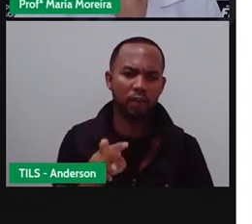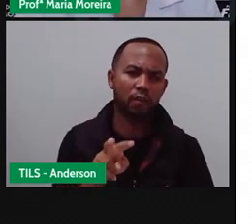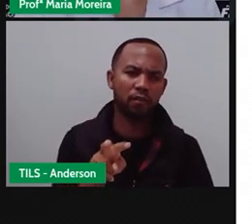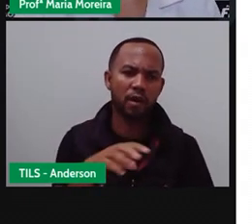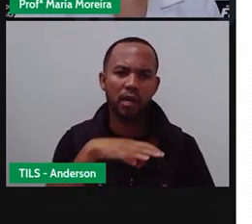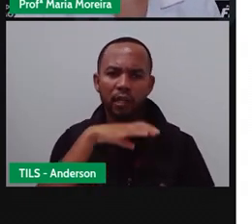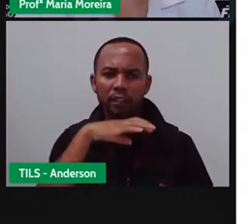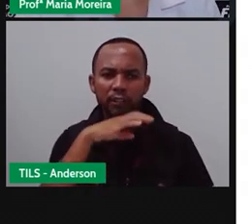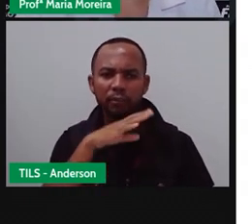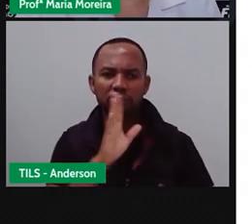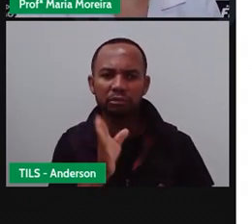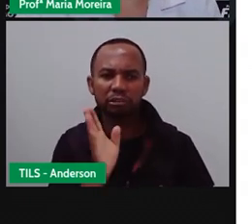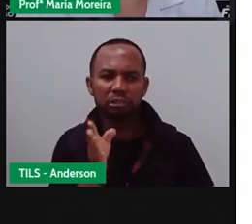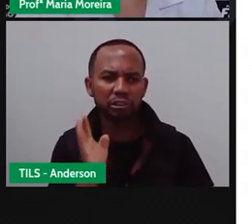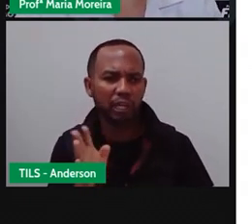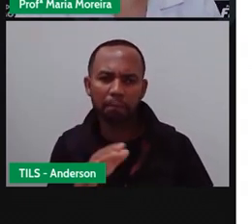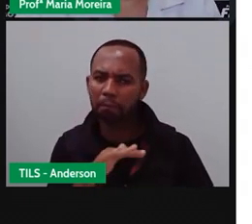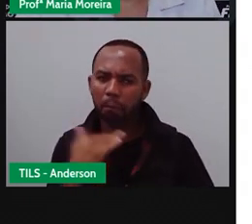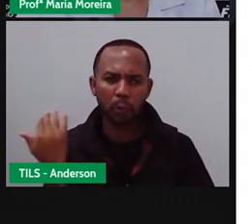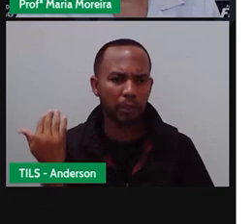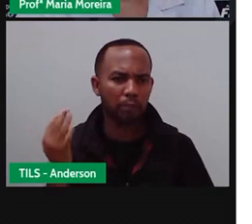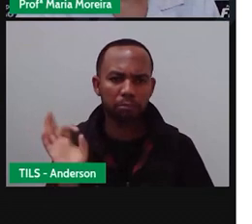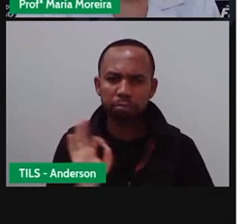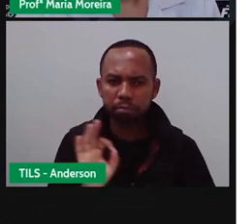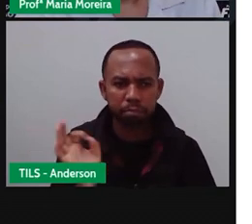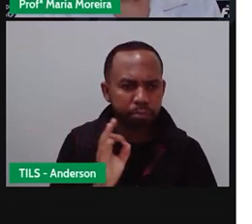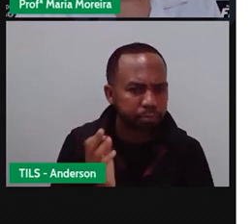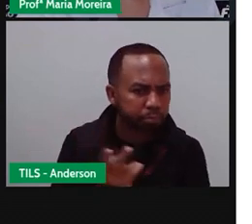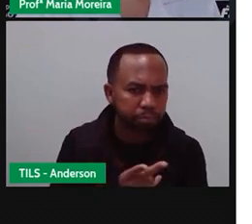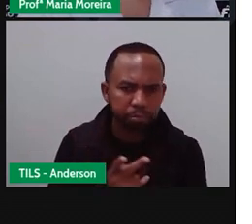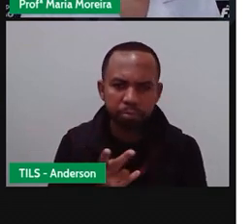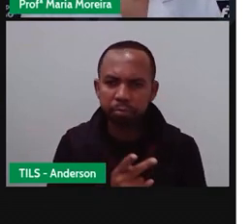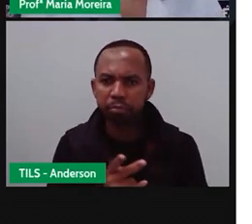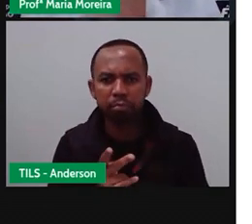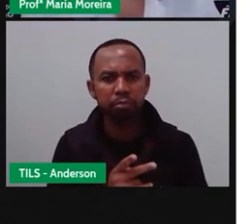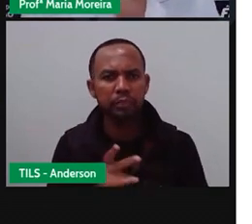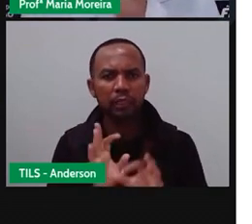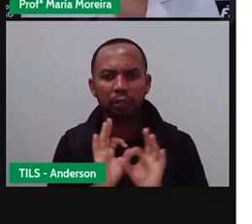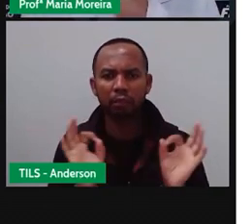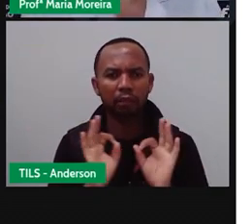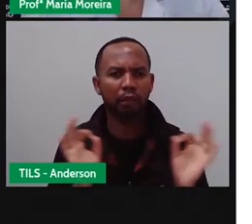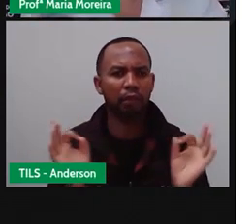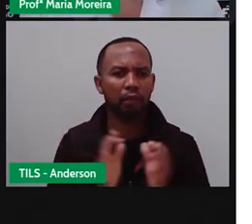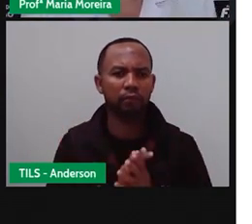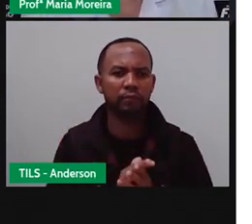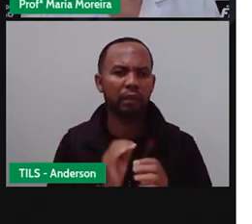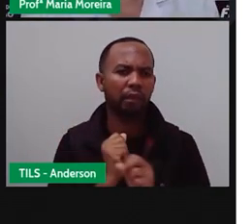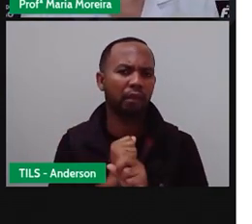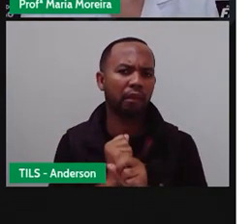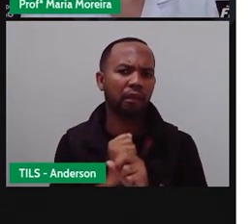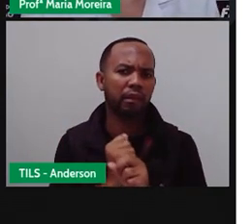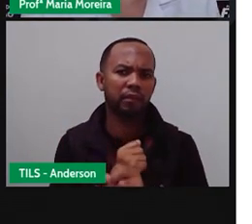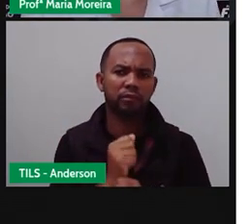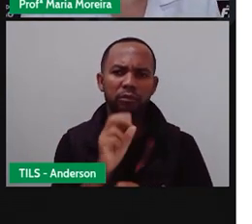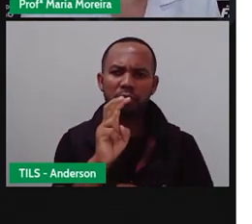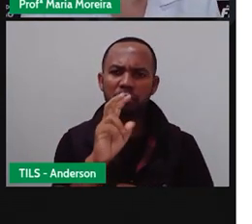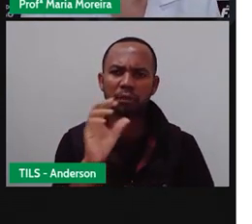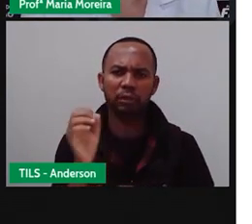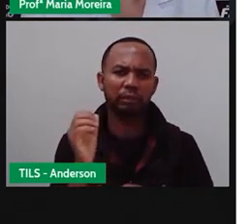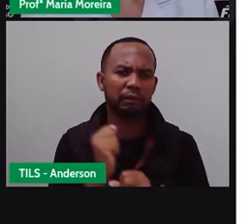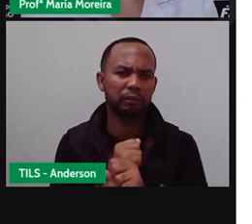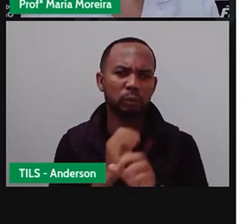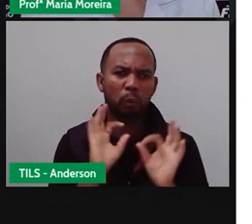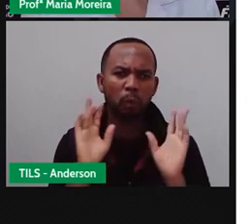que não fosse visto nos últimos 50 anos. Mas o fato dele não ser visto não quer dizer que não exista mais exemplar nenhum.